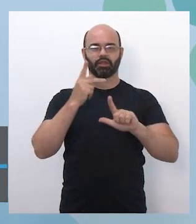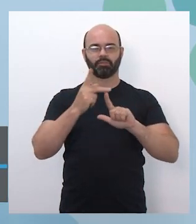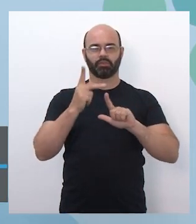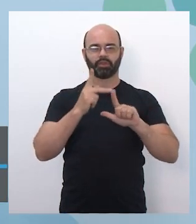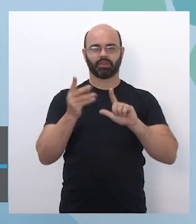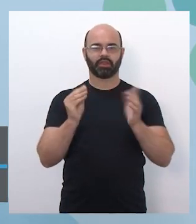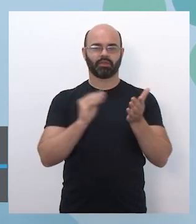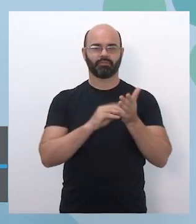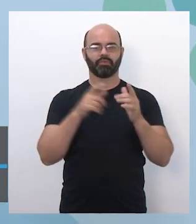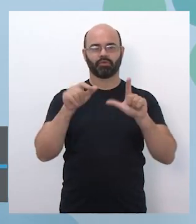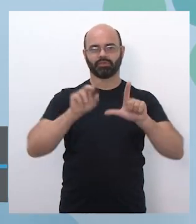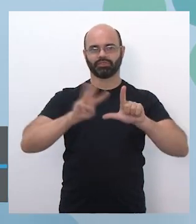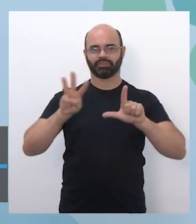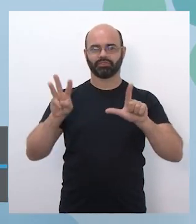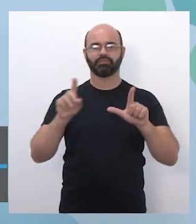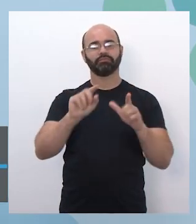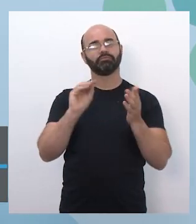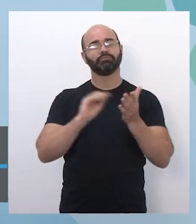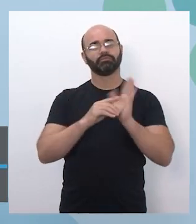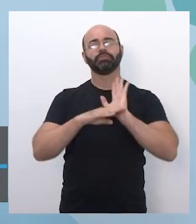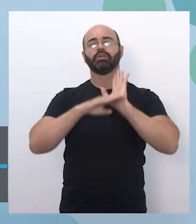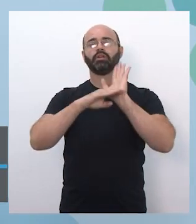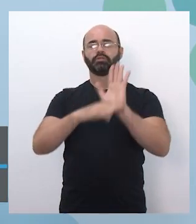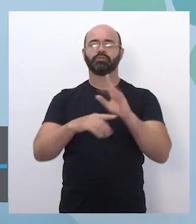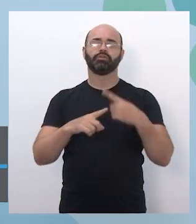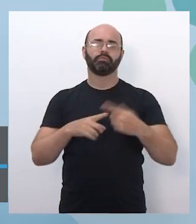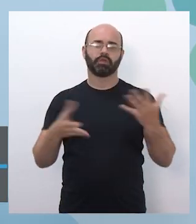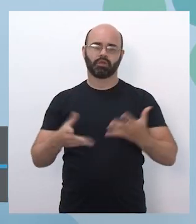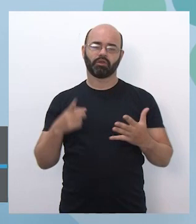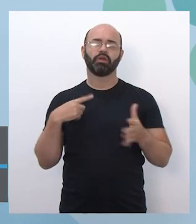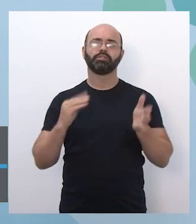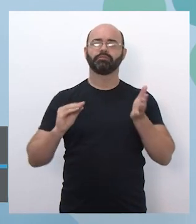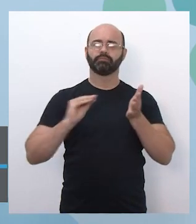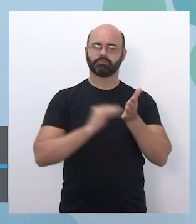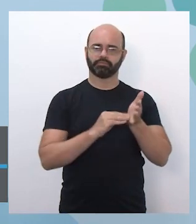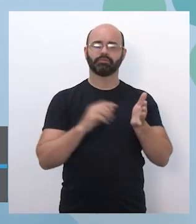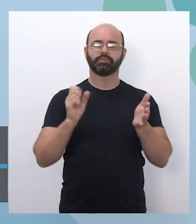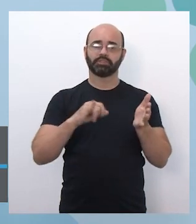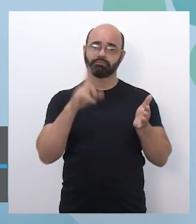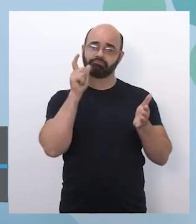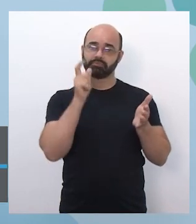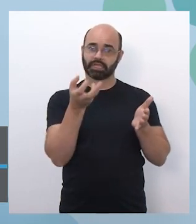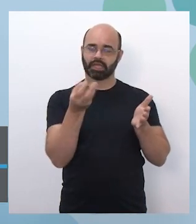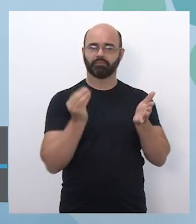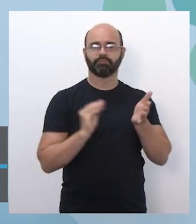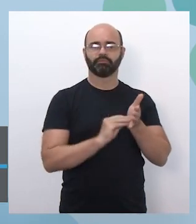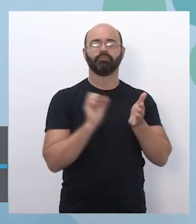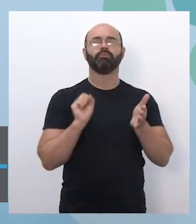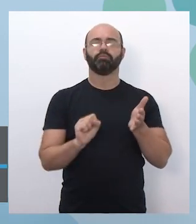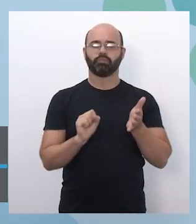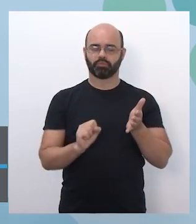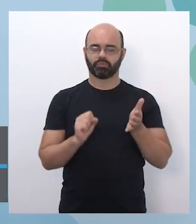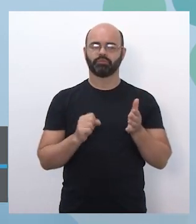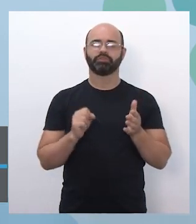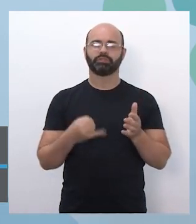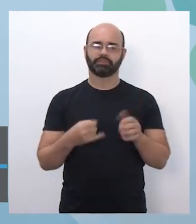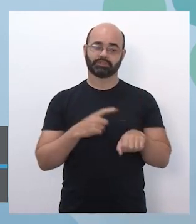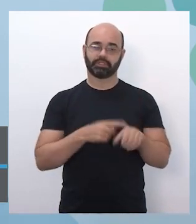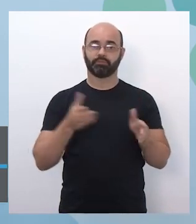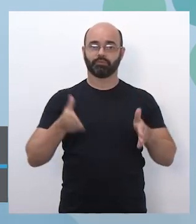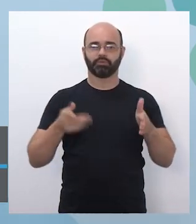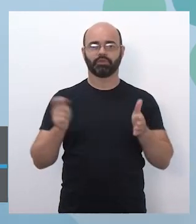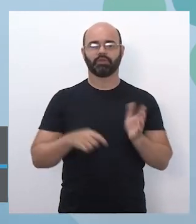ajuda, porque a gente ainda está em período de manifestação de interesse. O professor José perguntou sobre